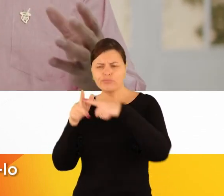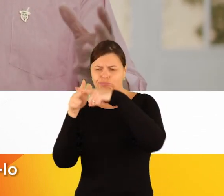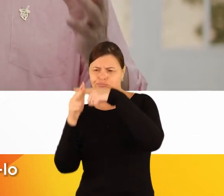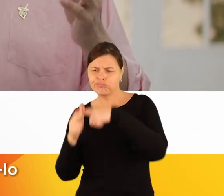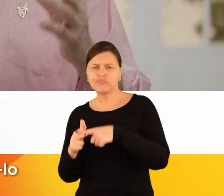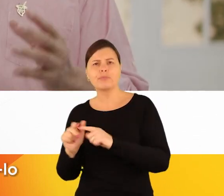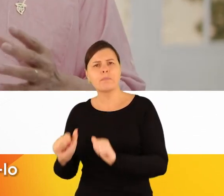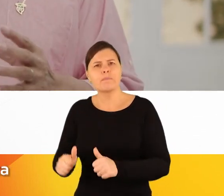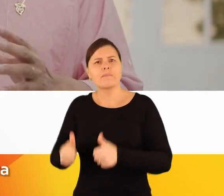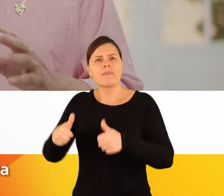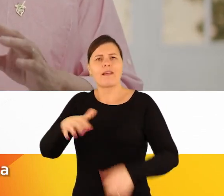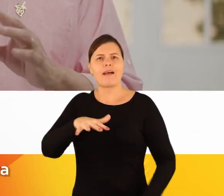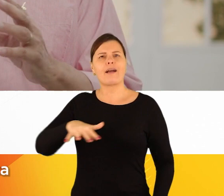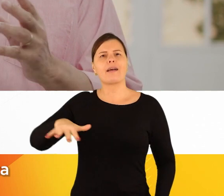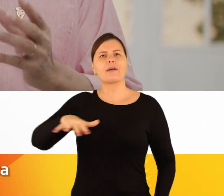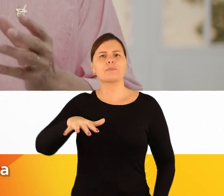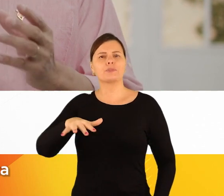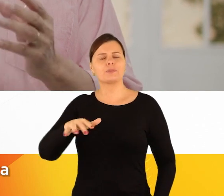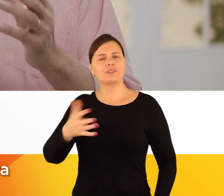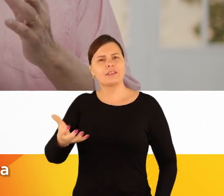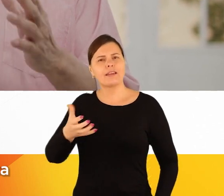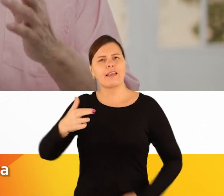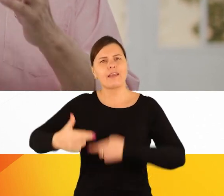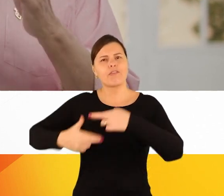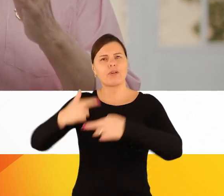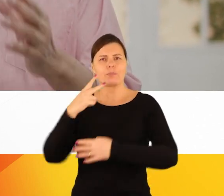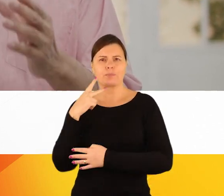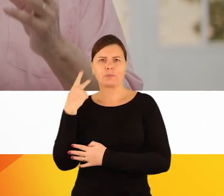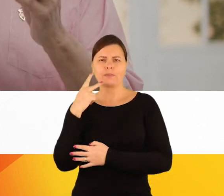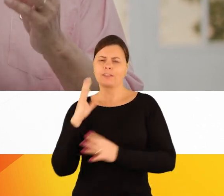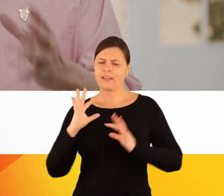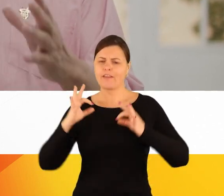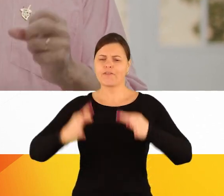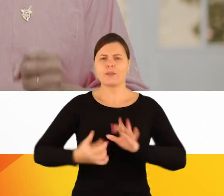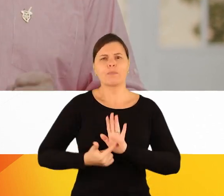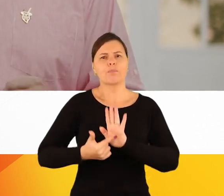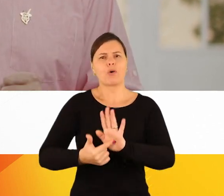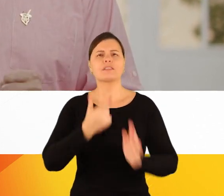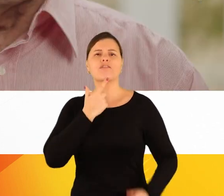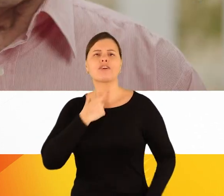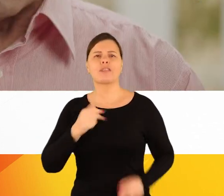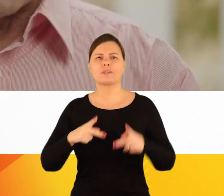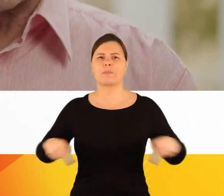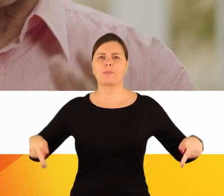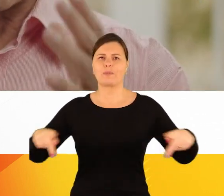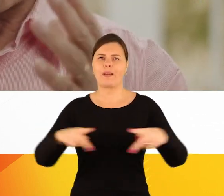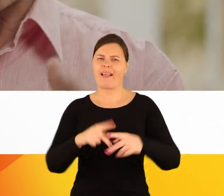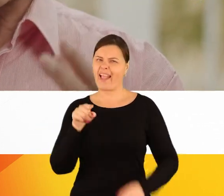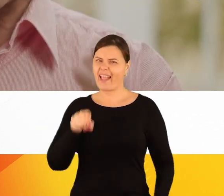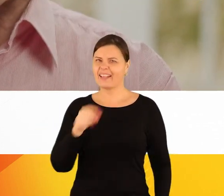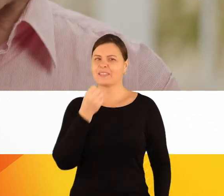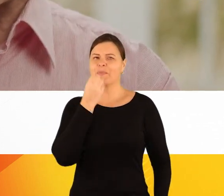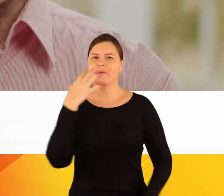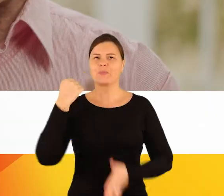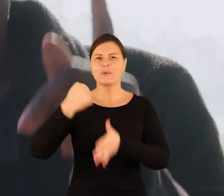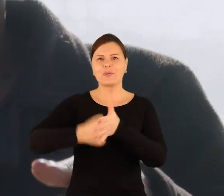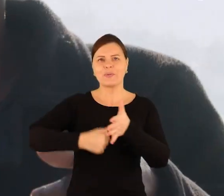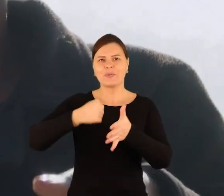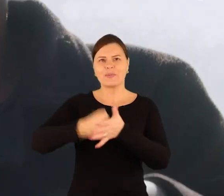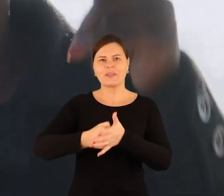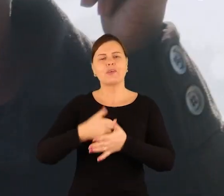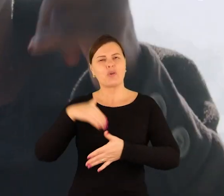e aperfeiçoá-lo no âmbito de uma reforma política que afirme a vontade popular. Esta é uma boa luta.